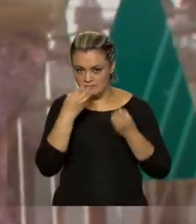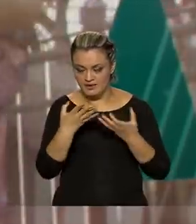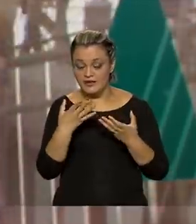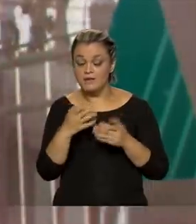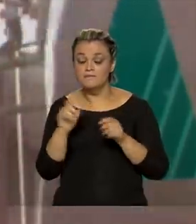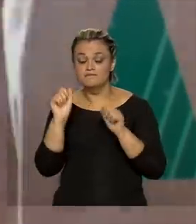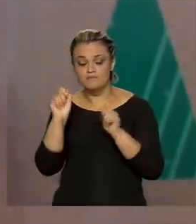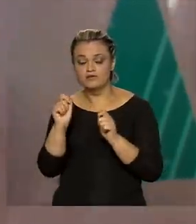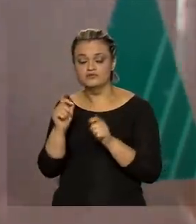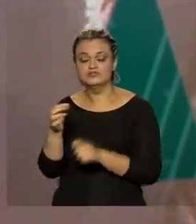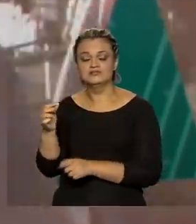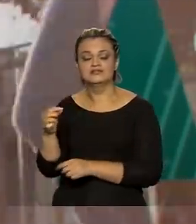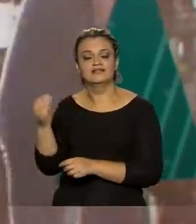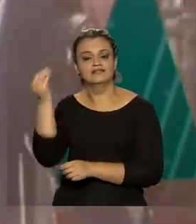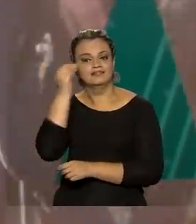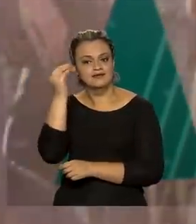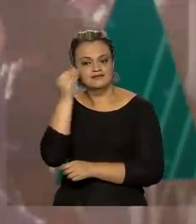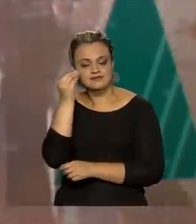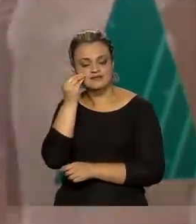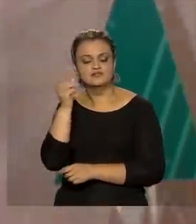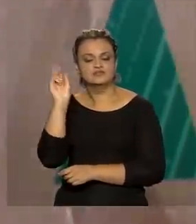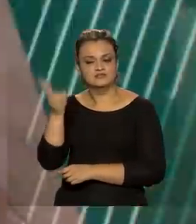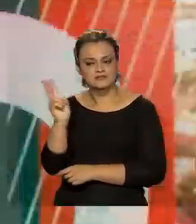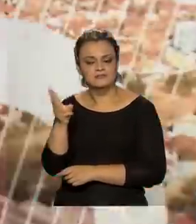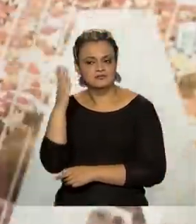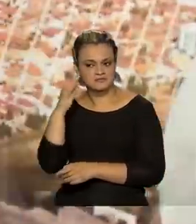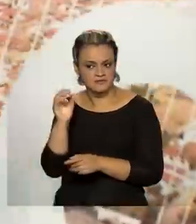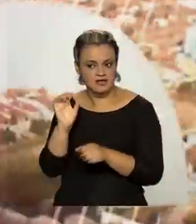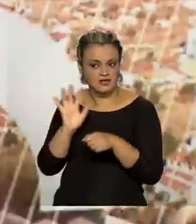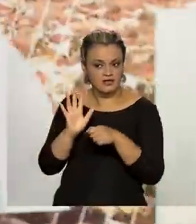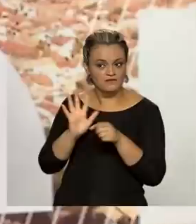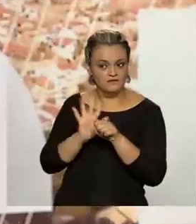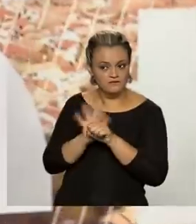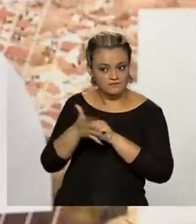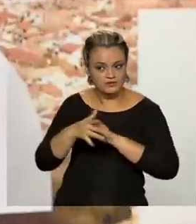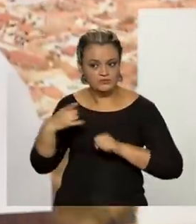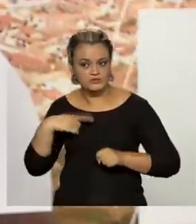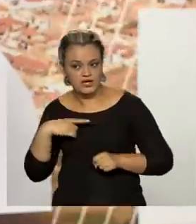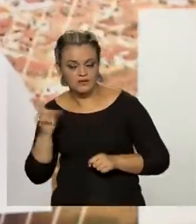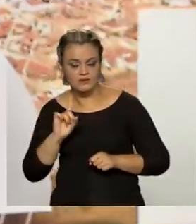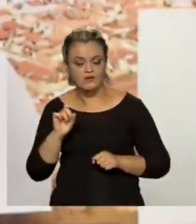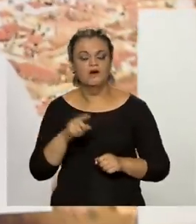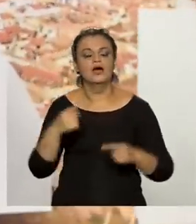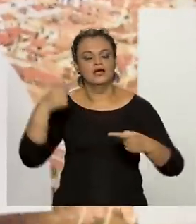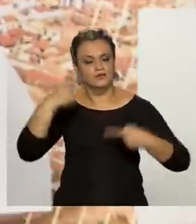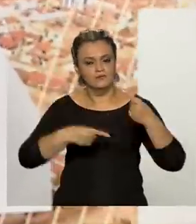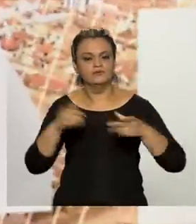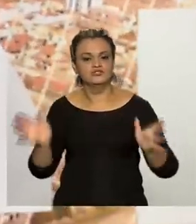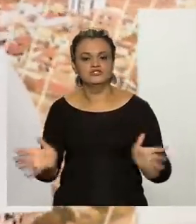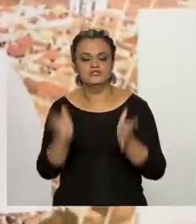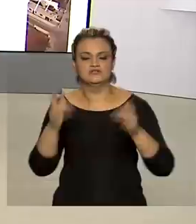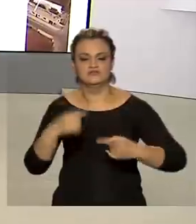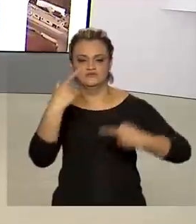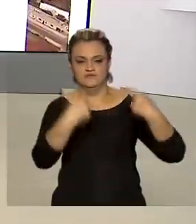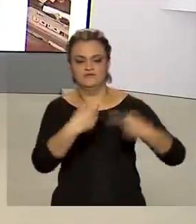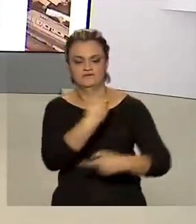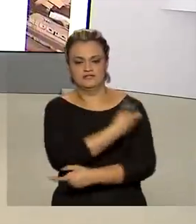oferecer testagem periódica da Covid-19 e estabelecer políticas de incentivo à vacinação.